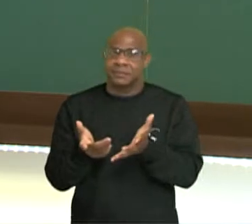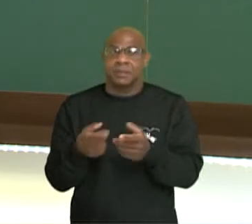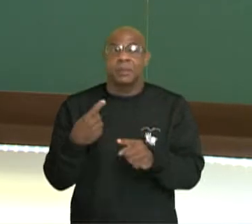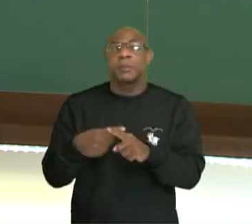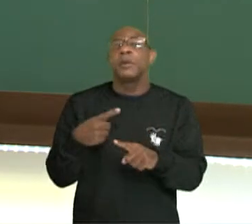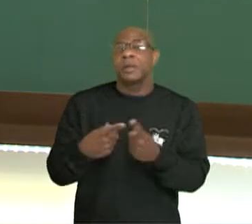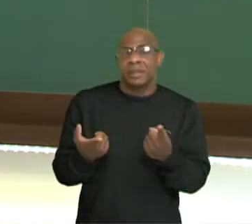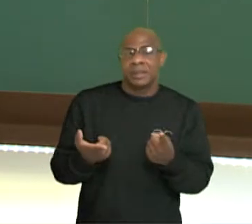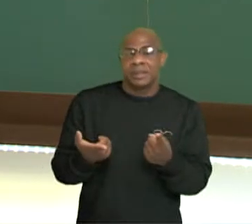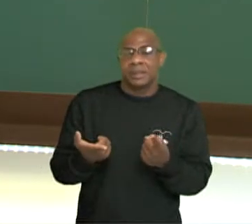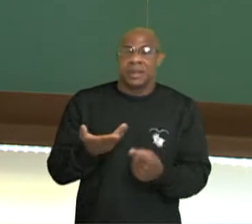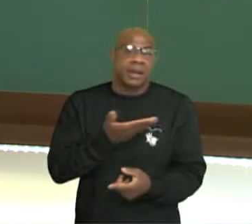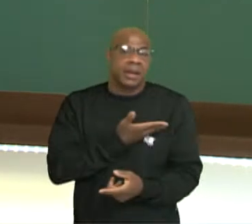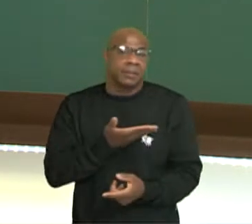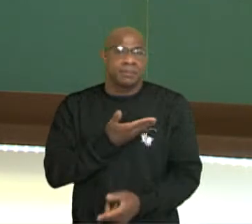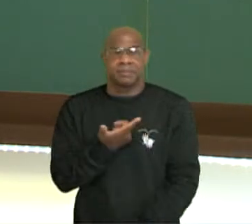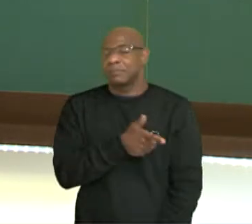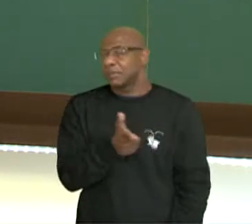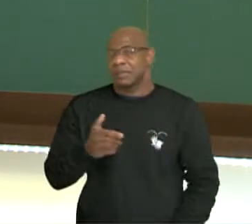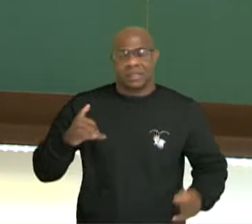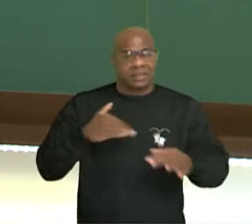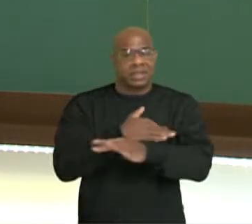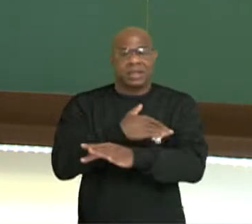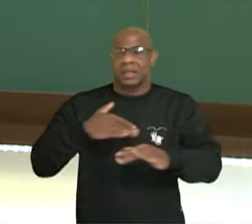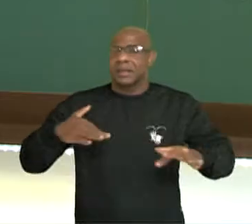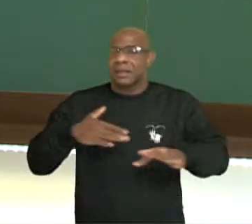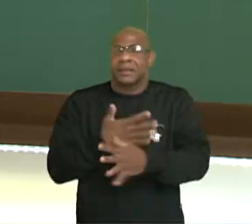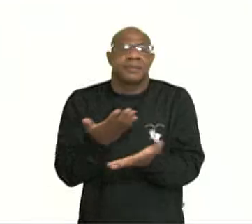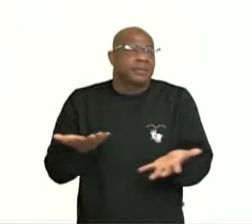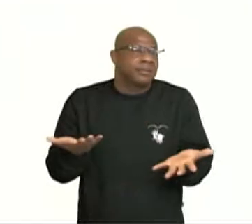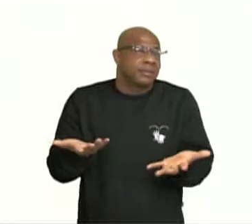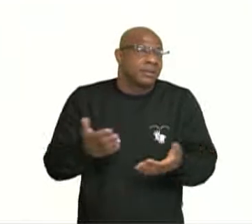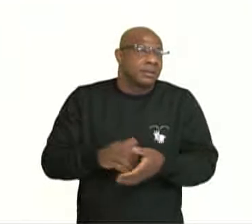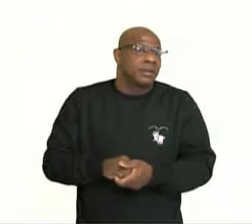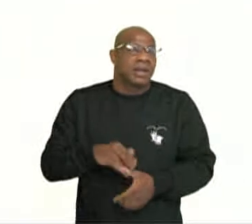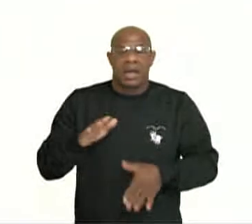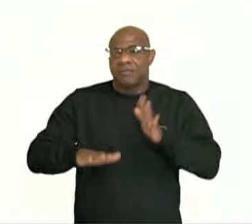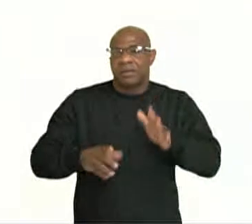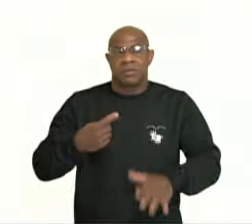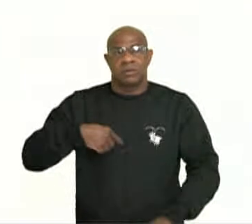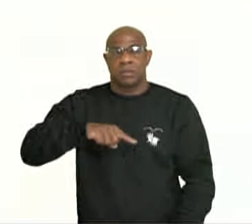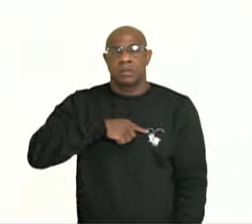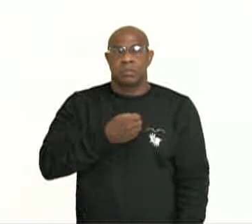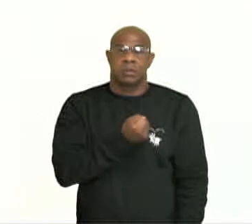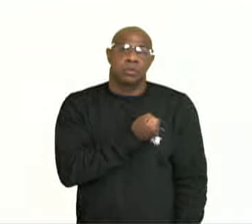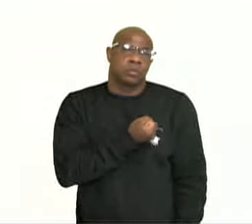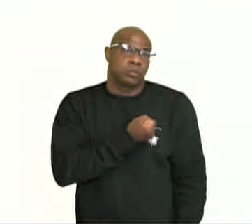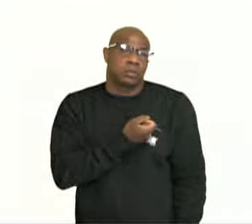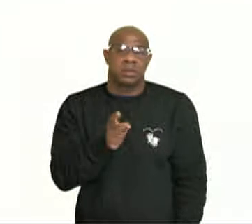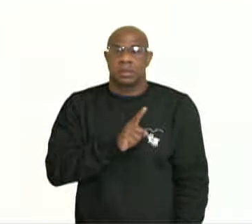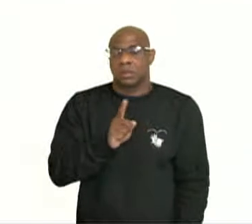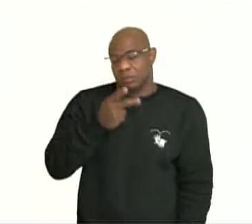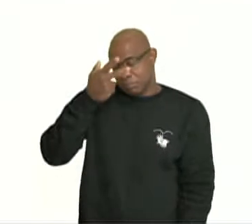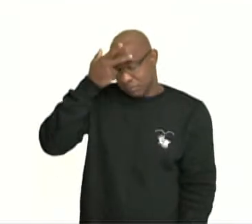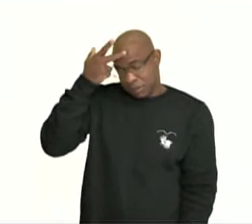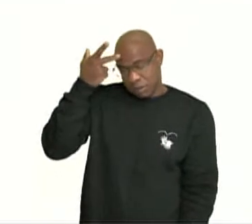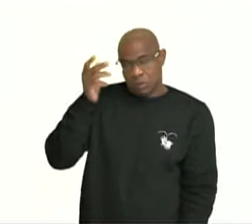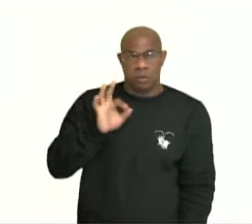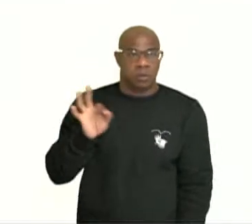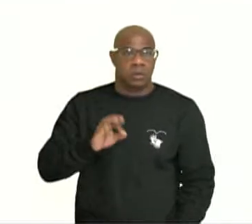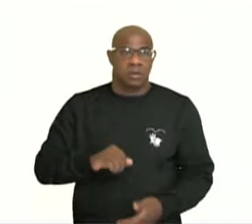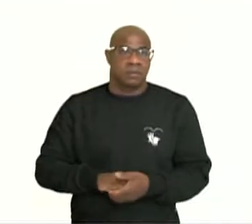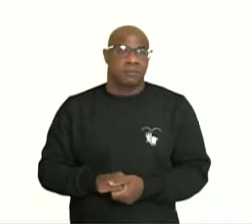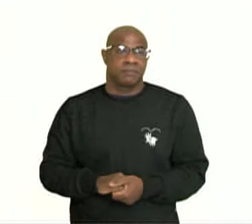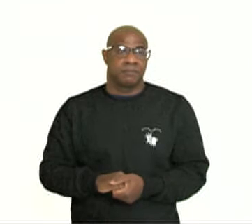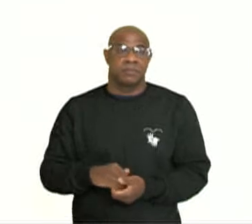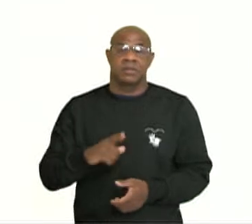grande, na qual somos muitas vezes apenas números e não pessoas. Ele já fala do número e segue